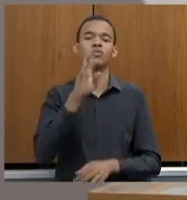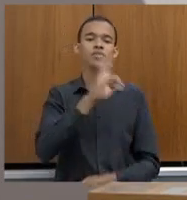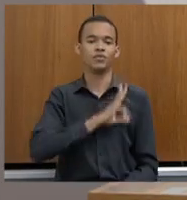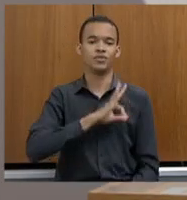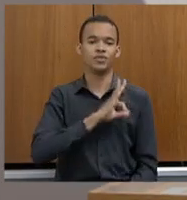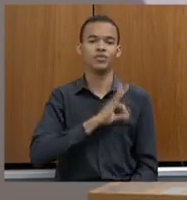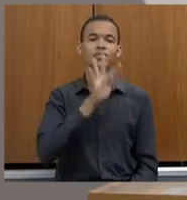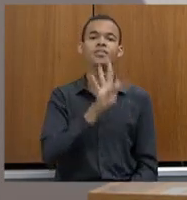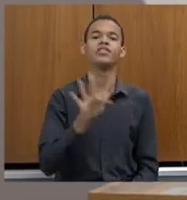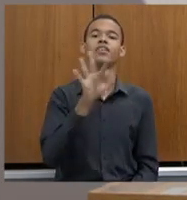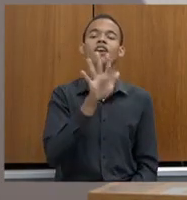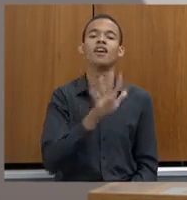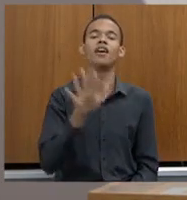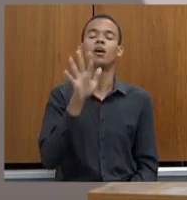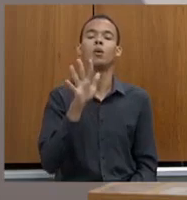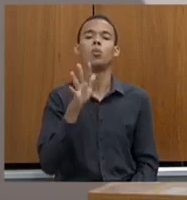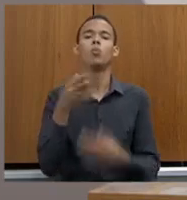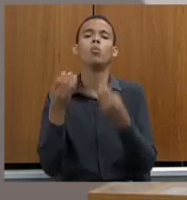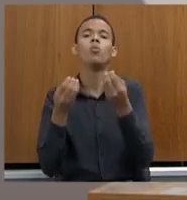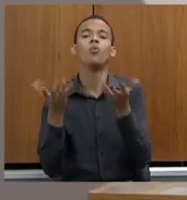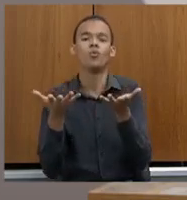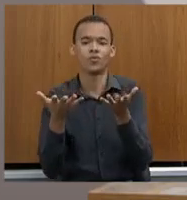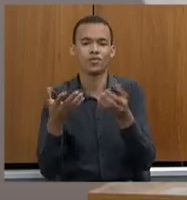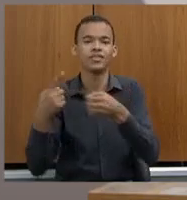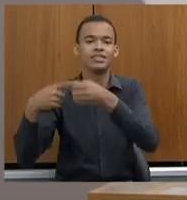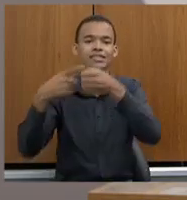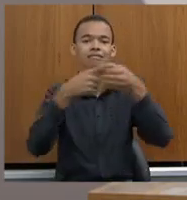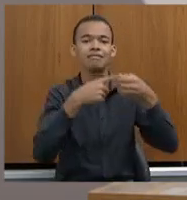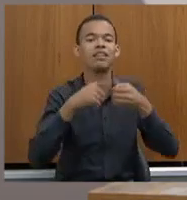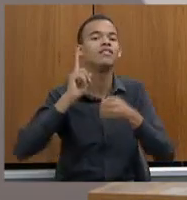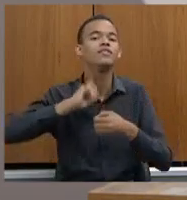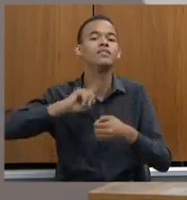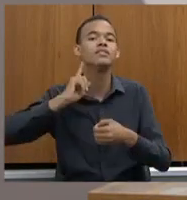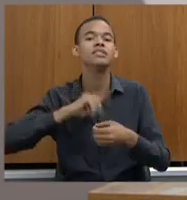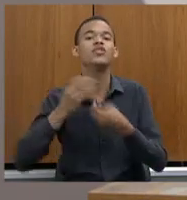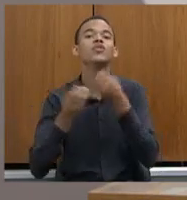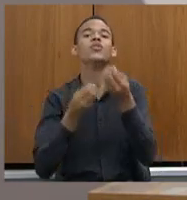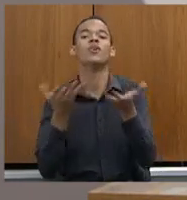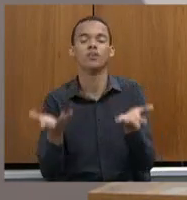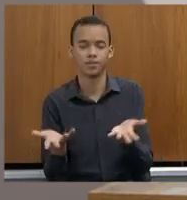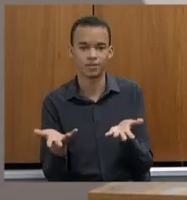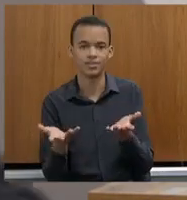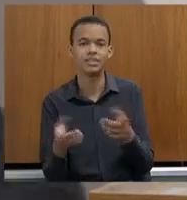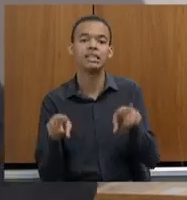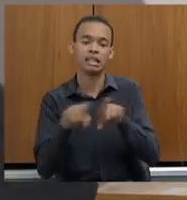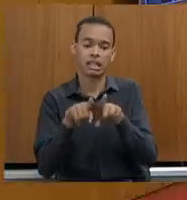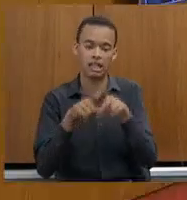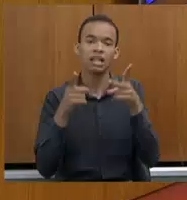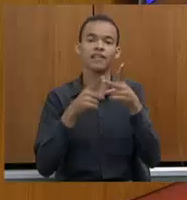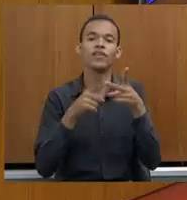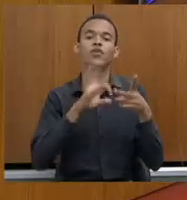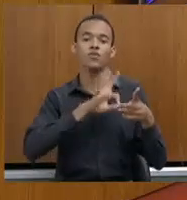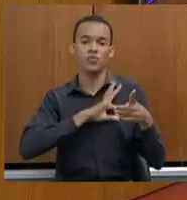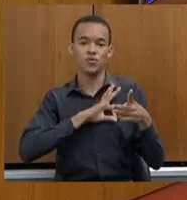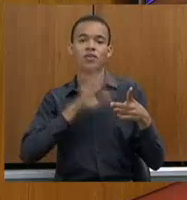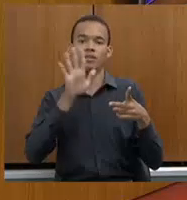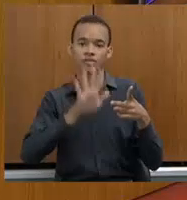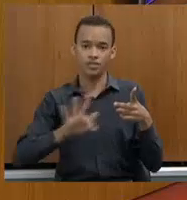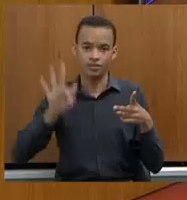Federal? Está em quantas cidades em Minas Gerais? Ah, mas tem a Polícia Rodoviária Federal também. Tem, não é mesmo, gente?